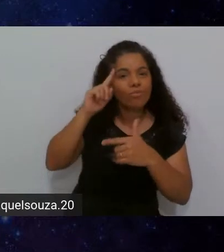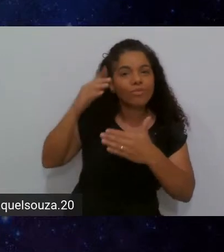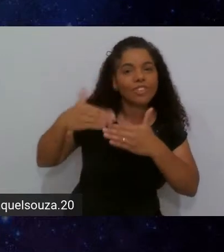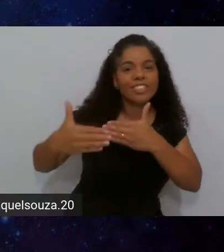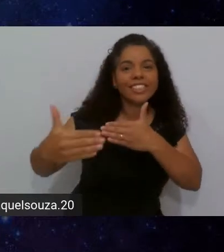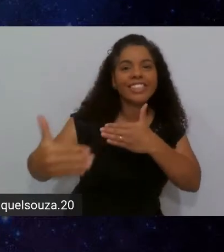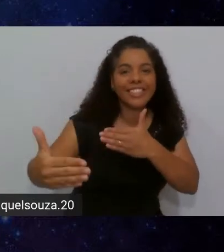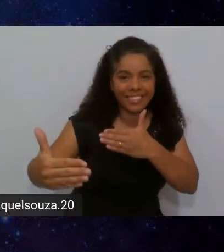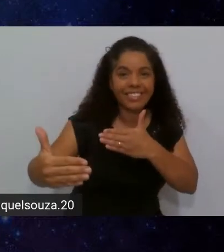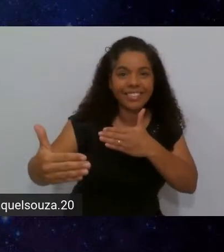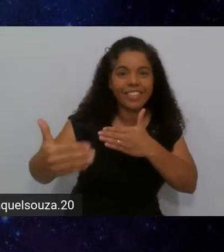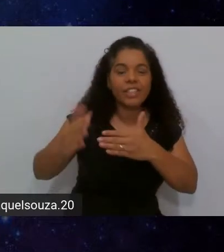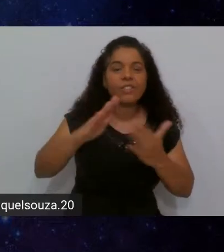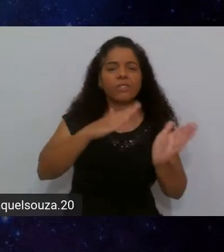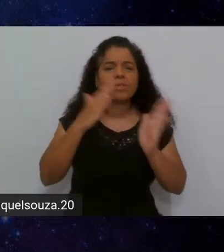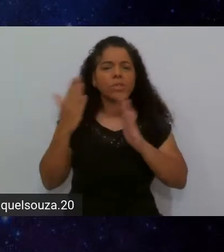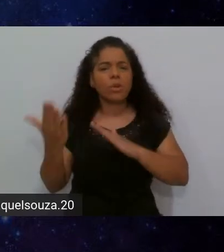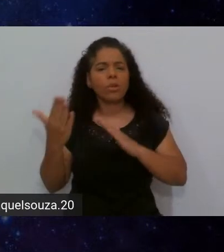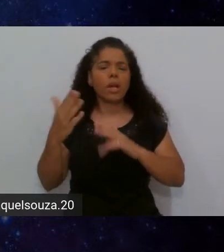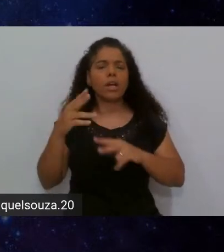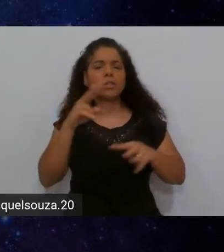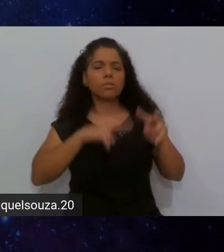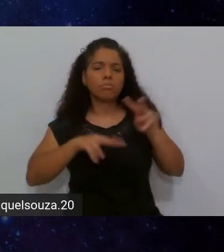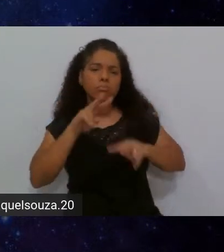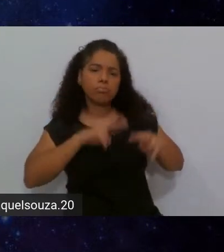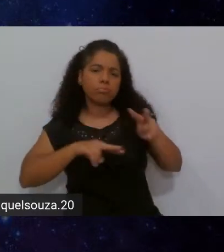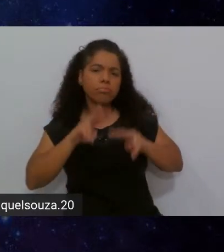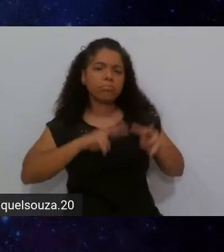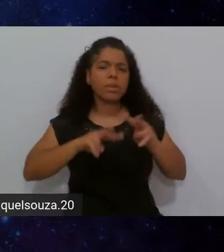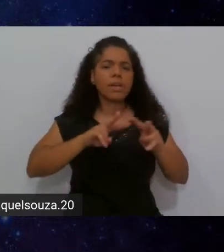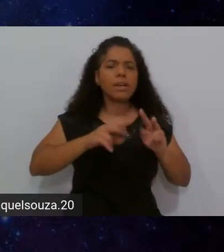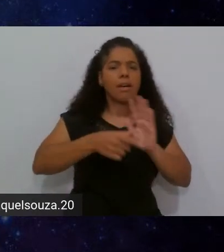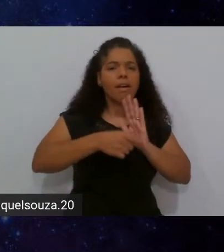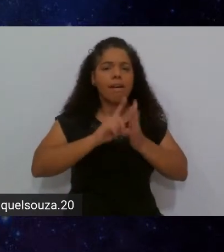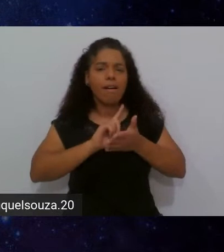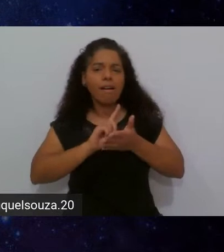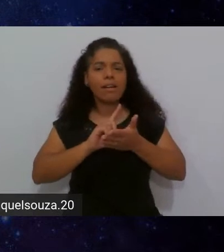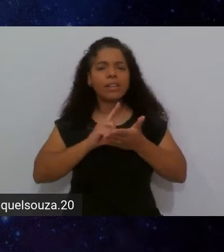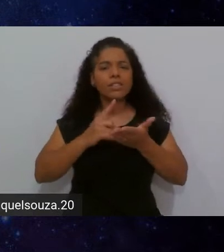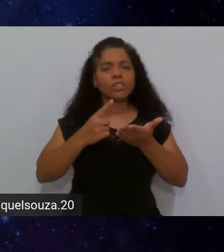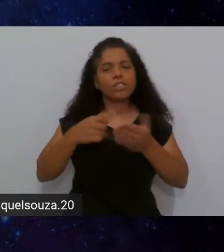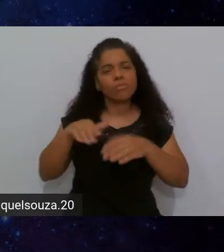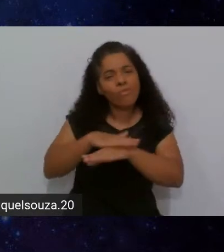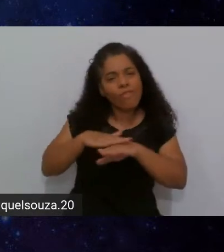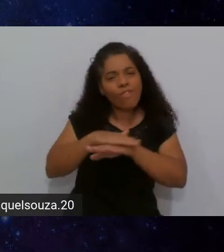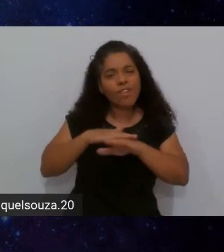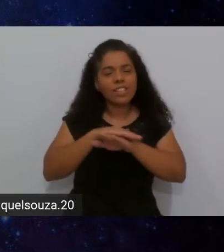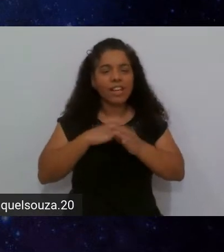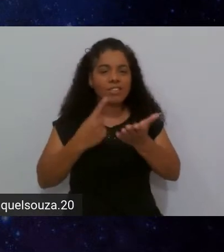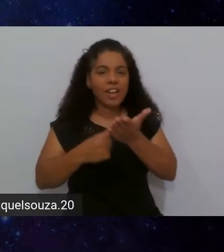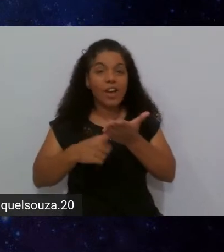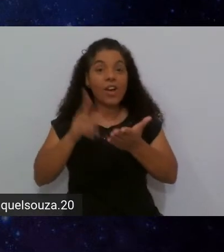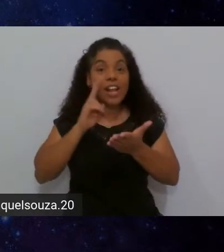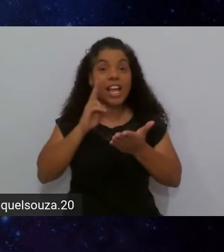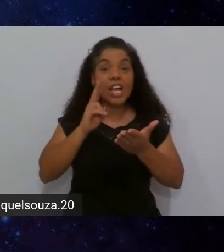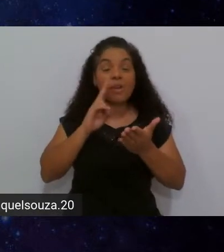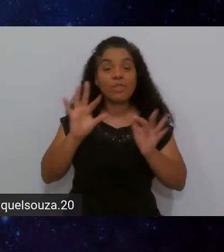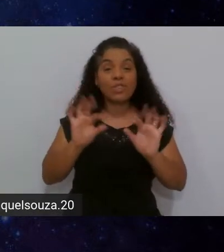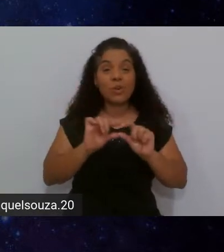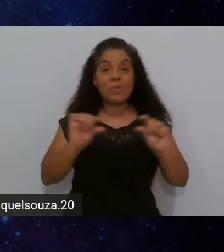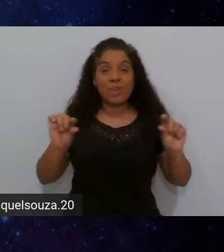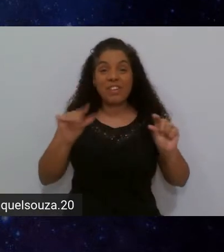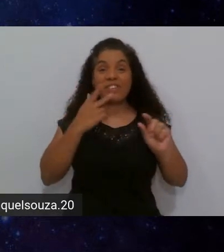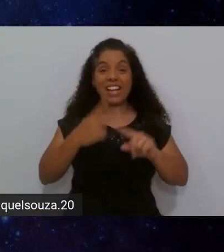as revisões aqui dessas palestras, a gente conversava, eu me lembro de uma frase marcante que foi,